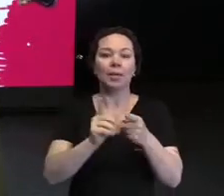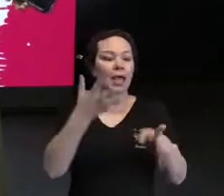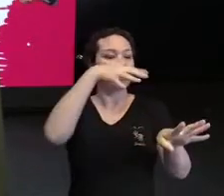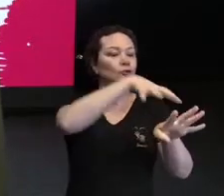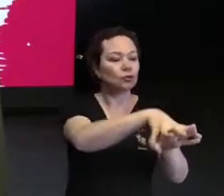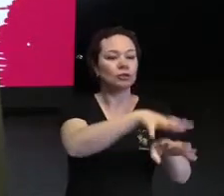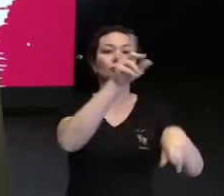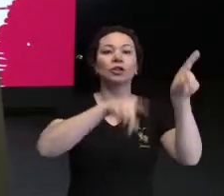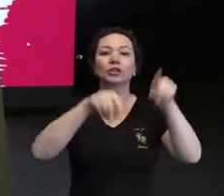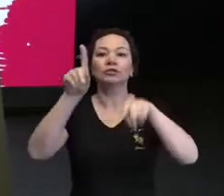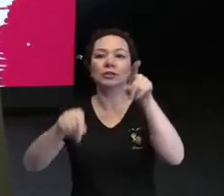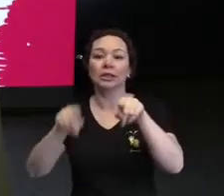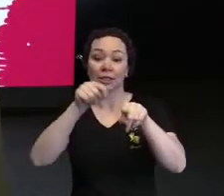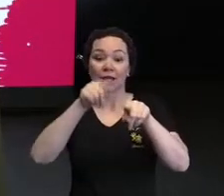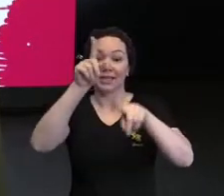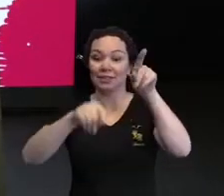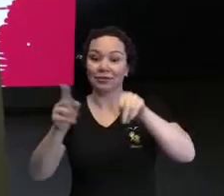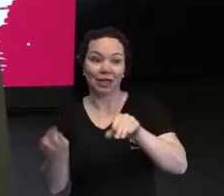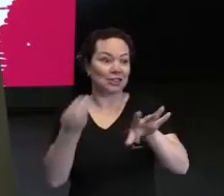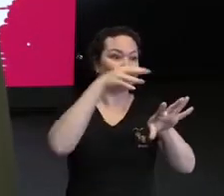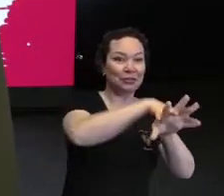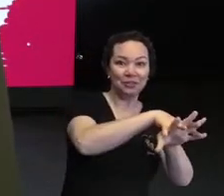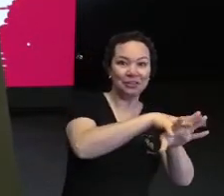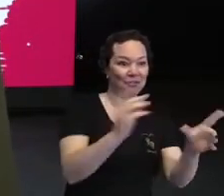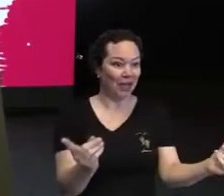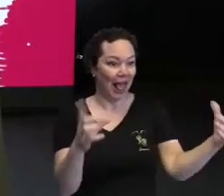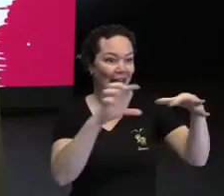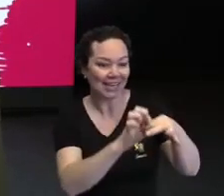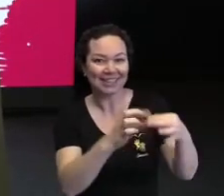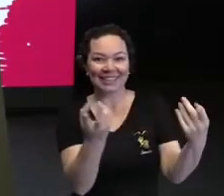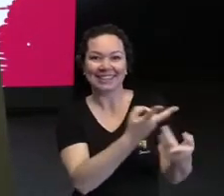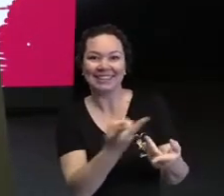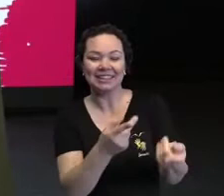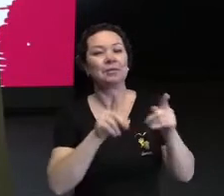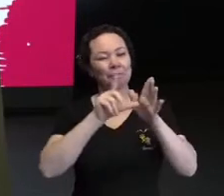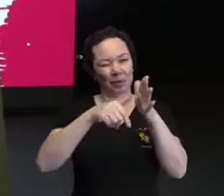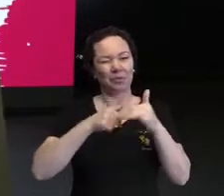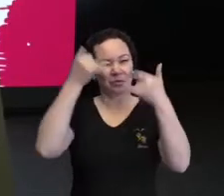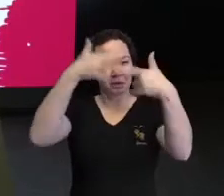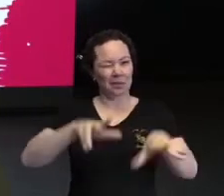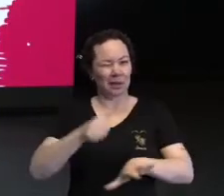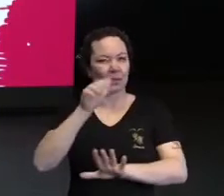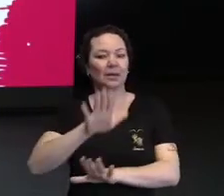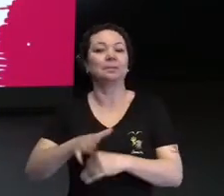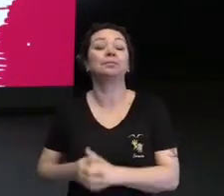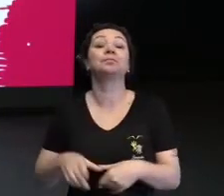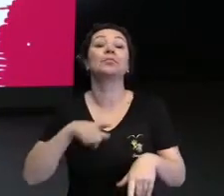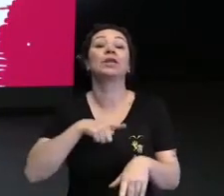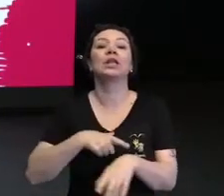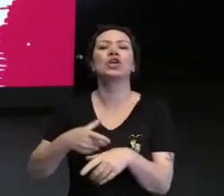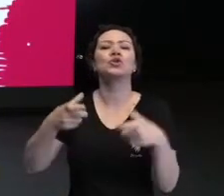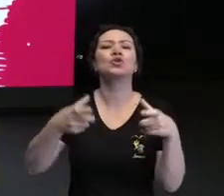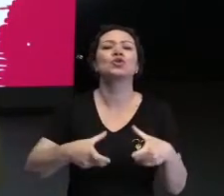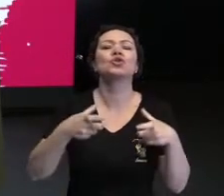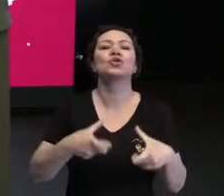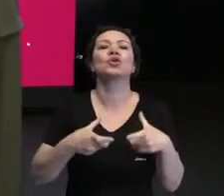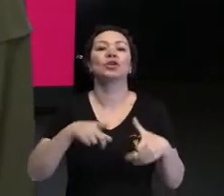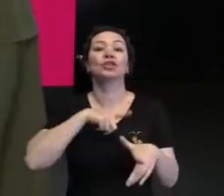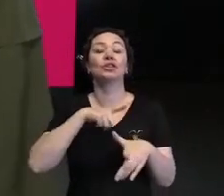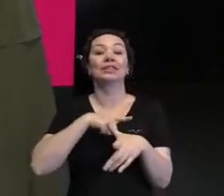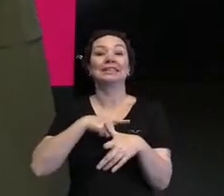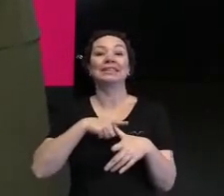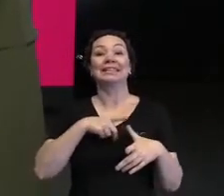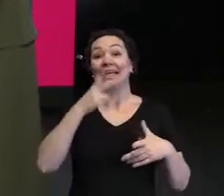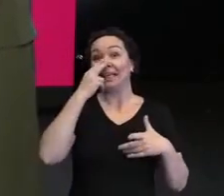diversidade e a diversidade da inclusão. Que eu vou falar um pouquinho mais para frente sobre isso. E eu tenho muita sorte de ter um